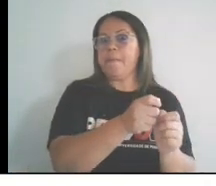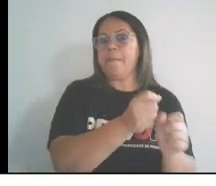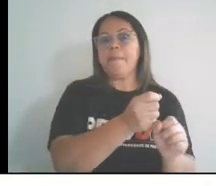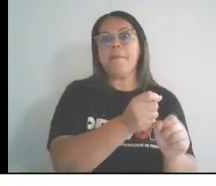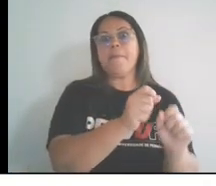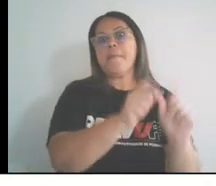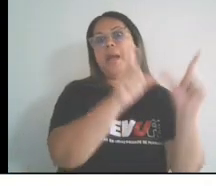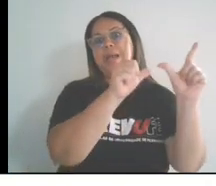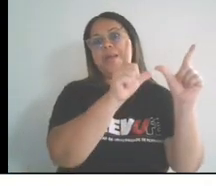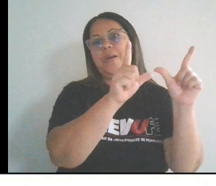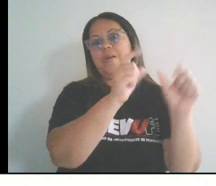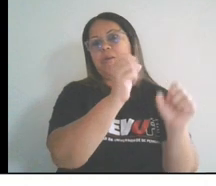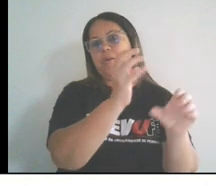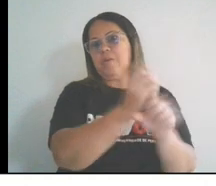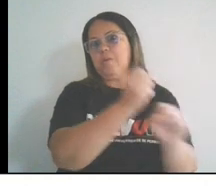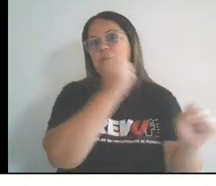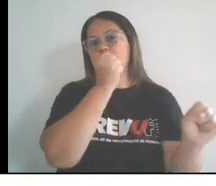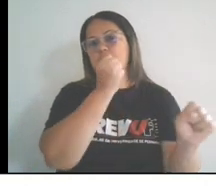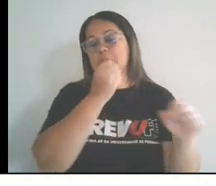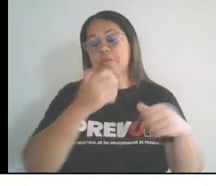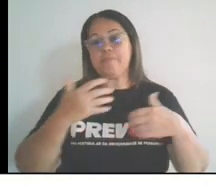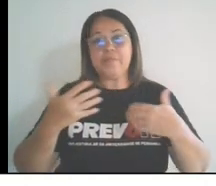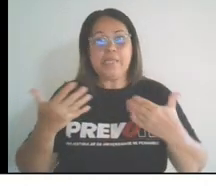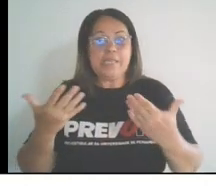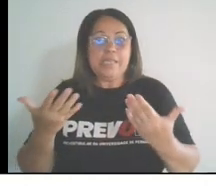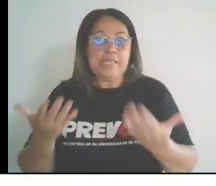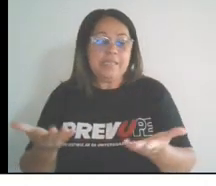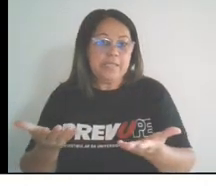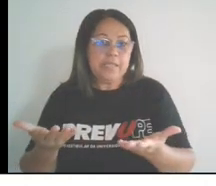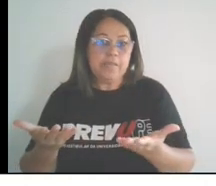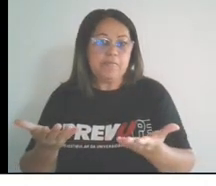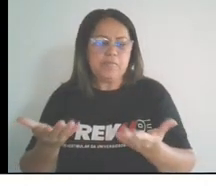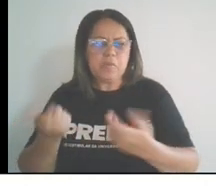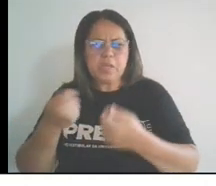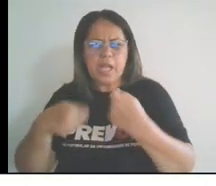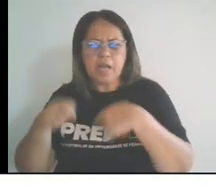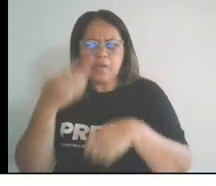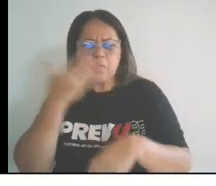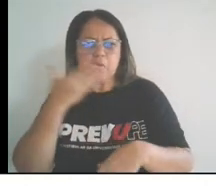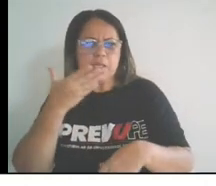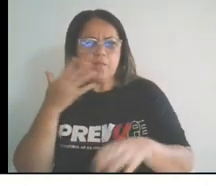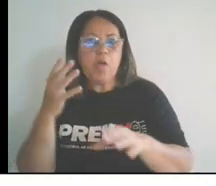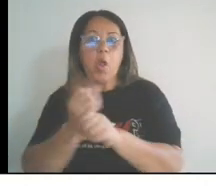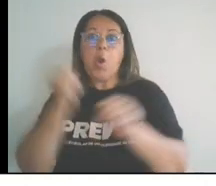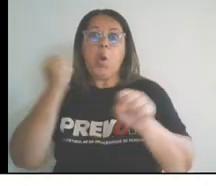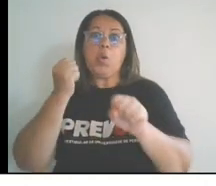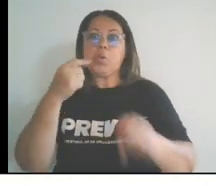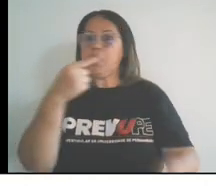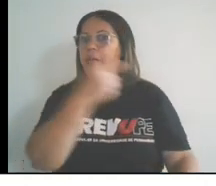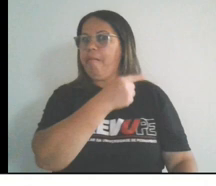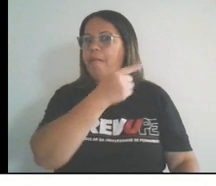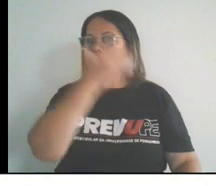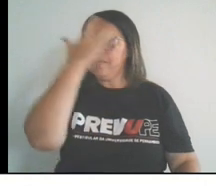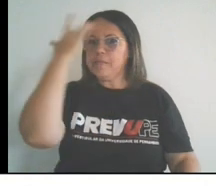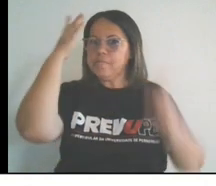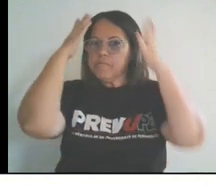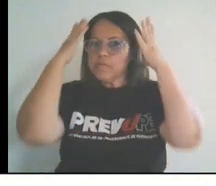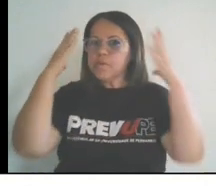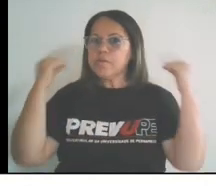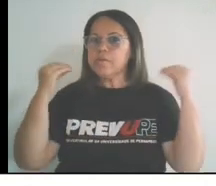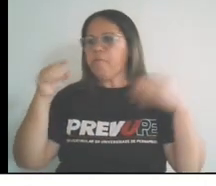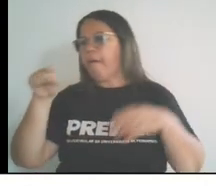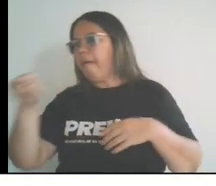negócio do açúcar acabou sendo mais lucrativo para os holandeses do que